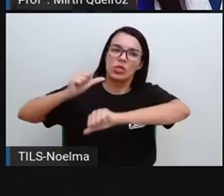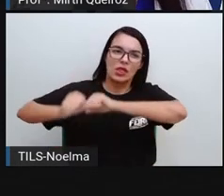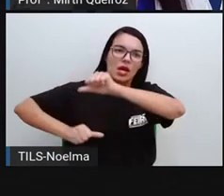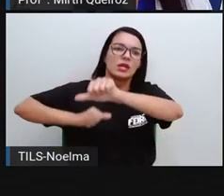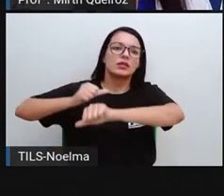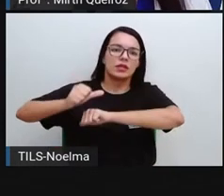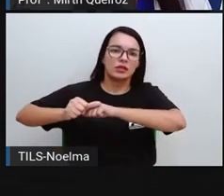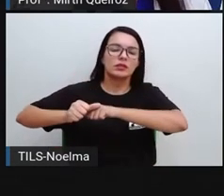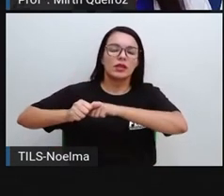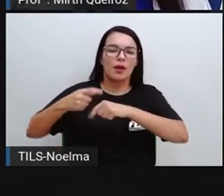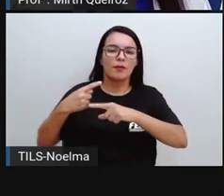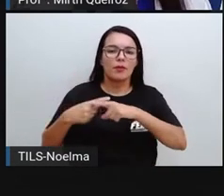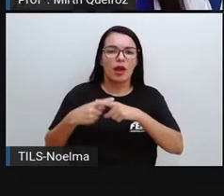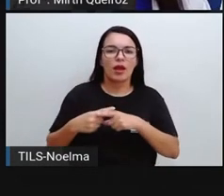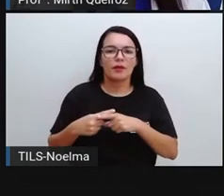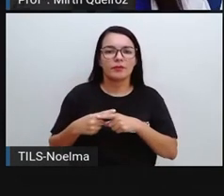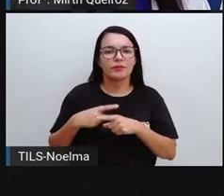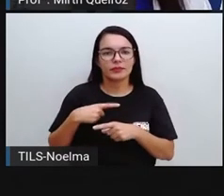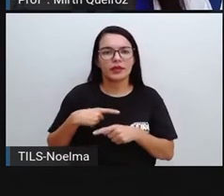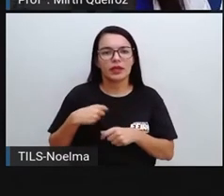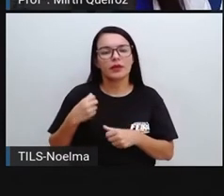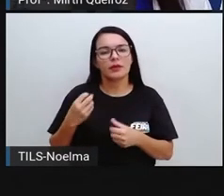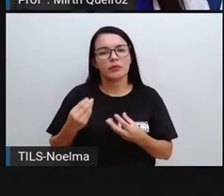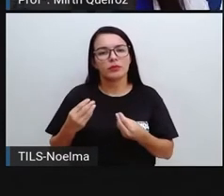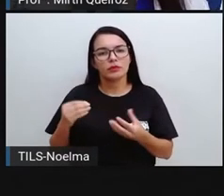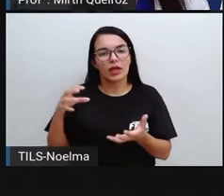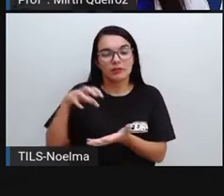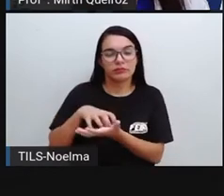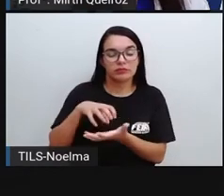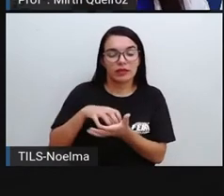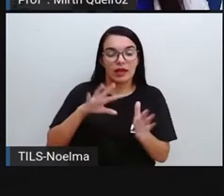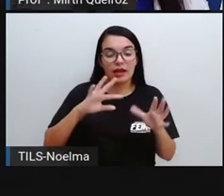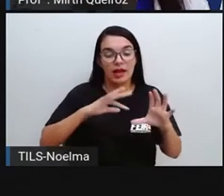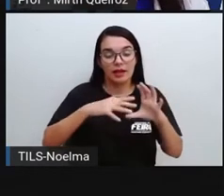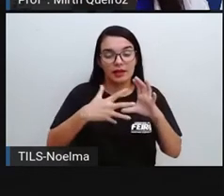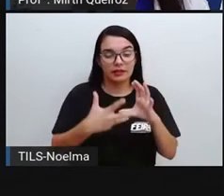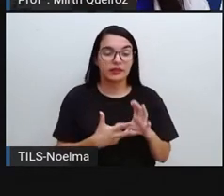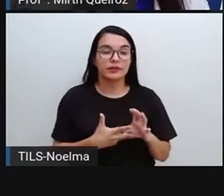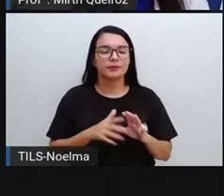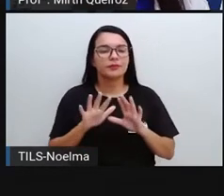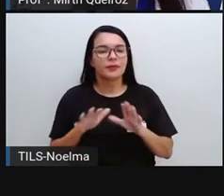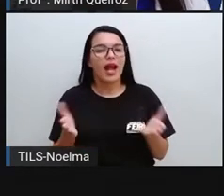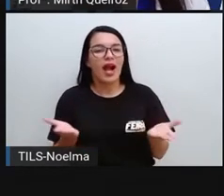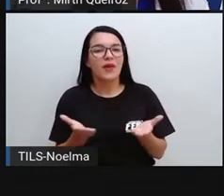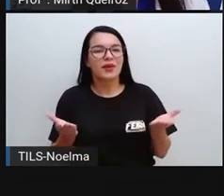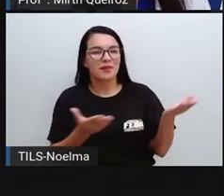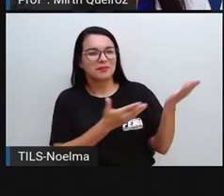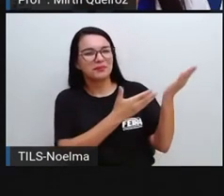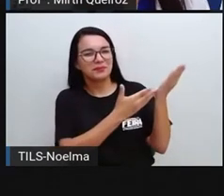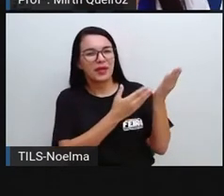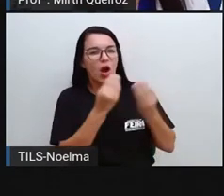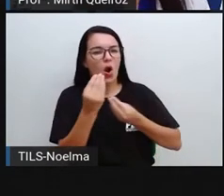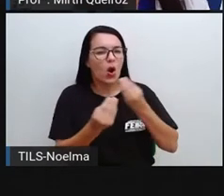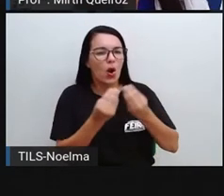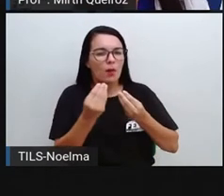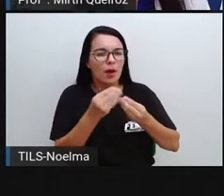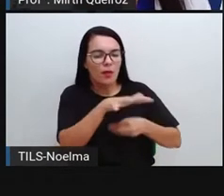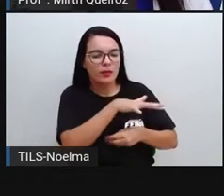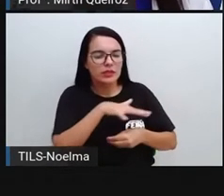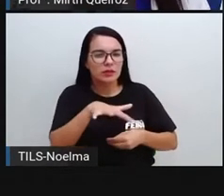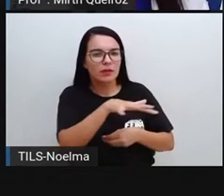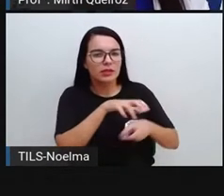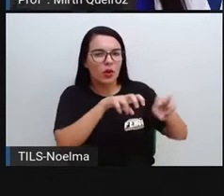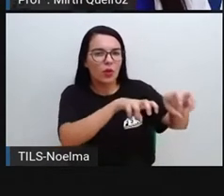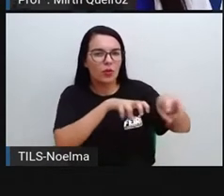ao meio natural. Nós vamos caracterizar aqui o espaço rural e a sua formação. Vamos lá?